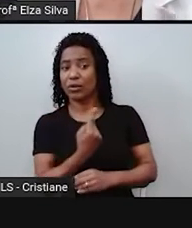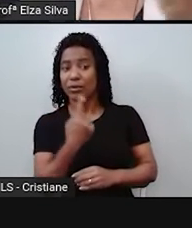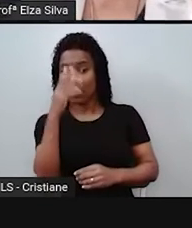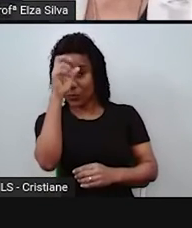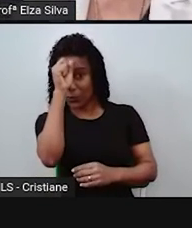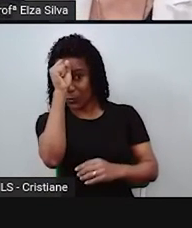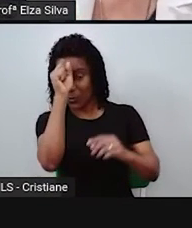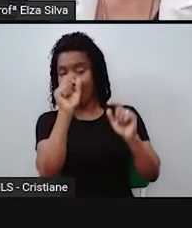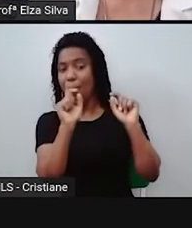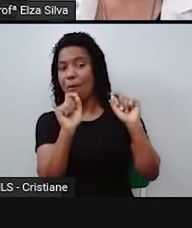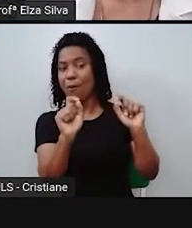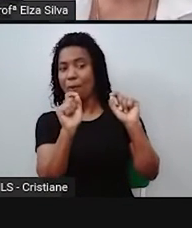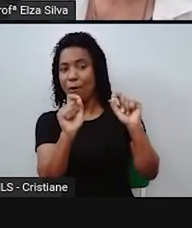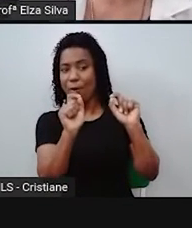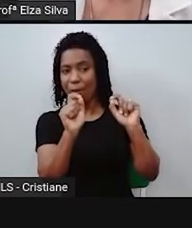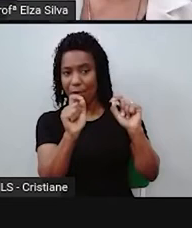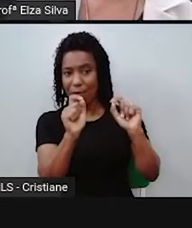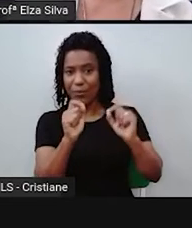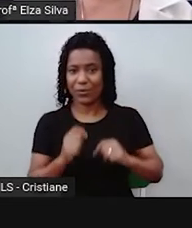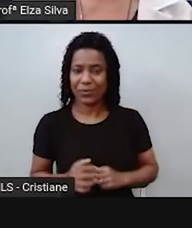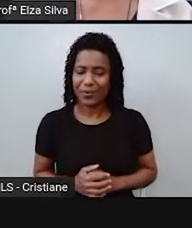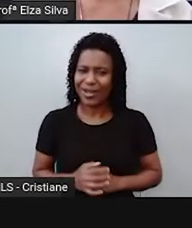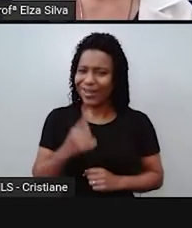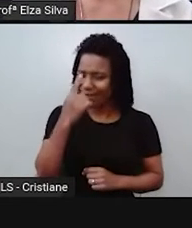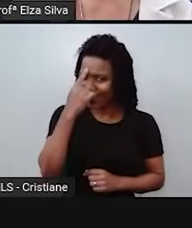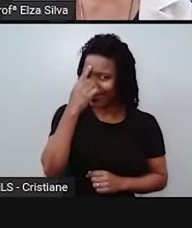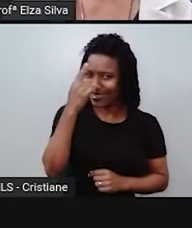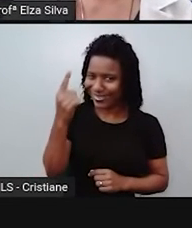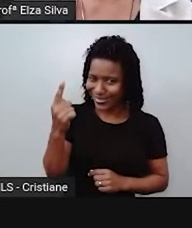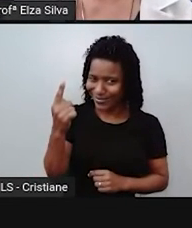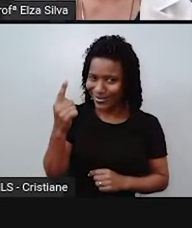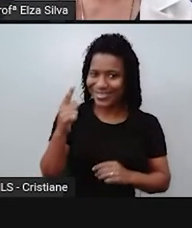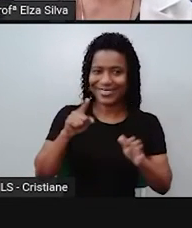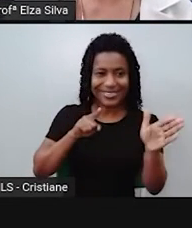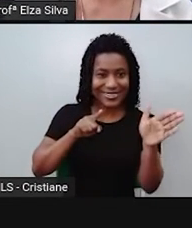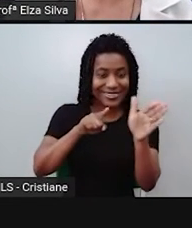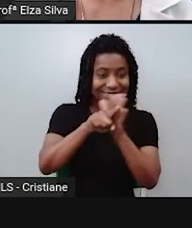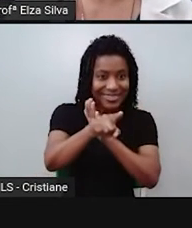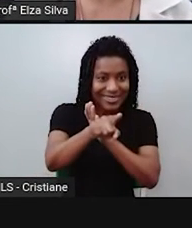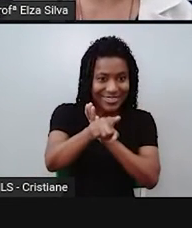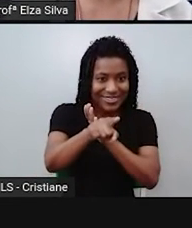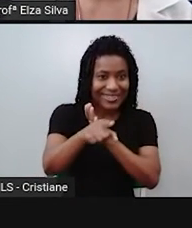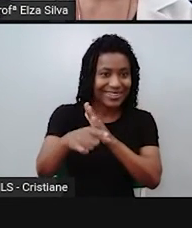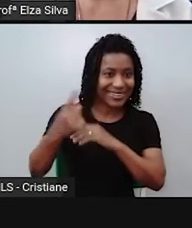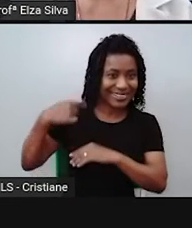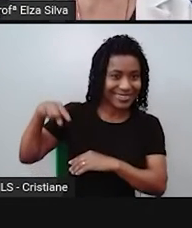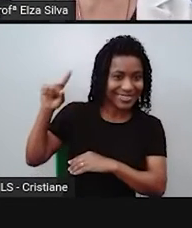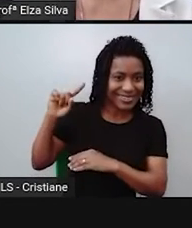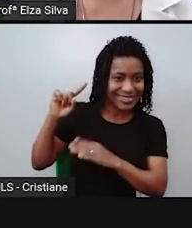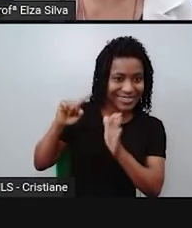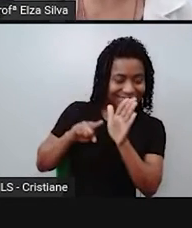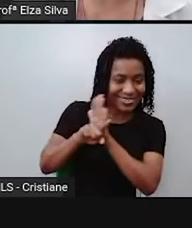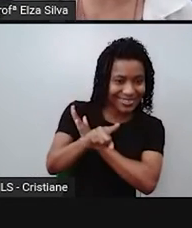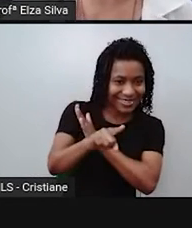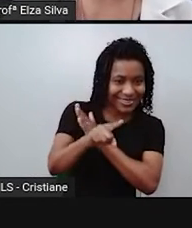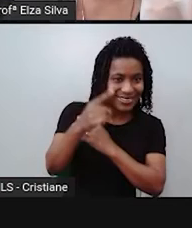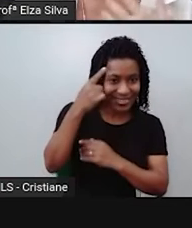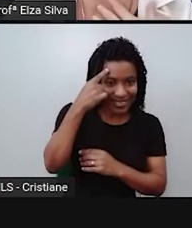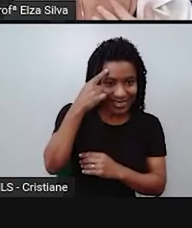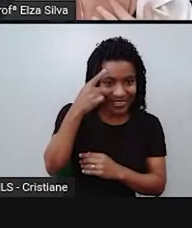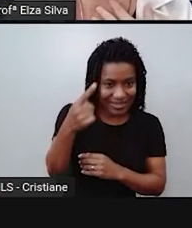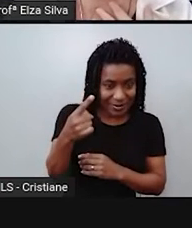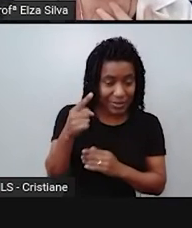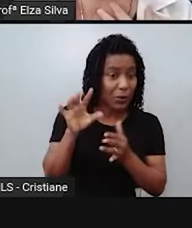Lembram daquela pergunta que eu fiz no início da aula? A respeito dos link words connectors, dos